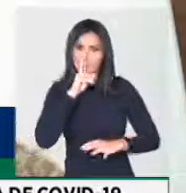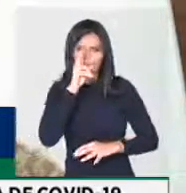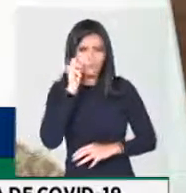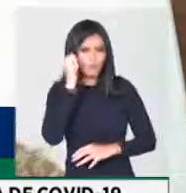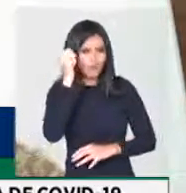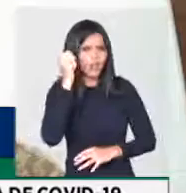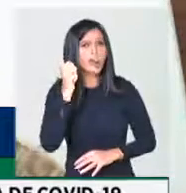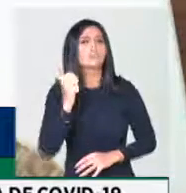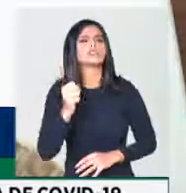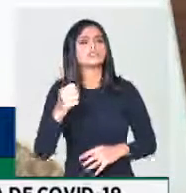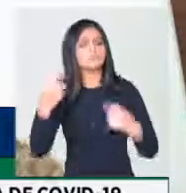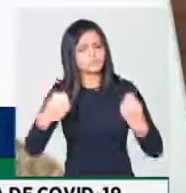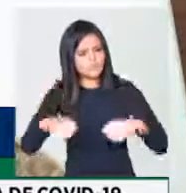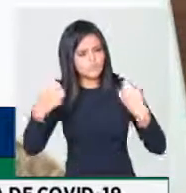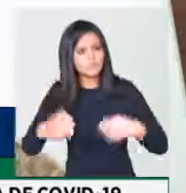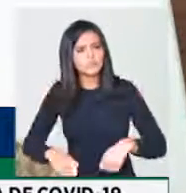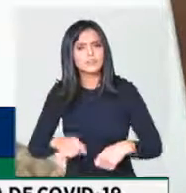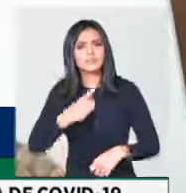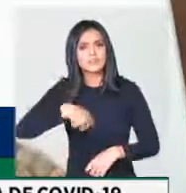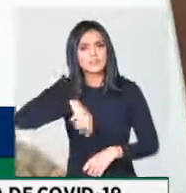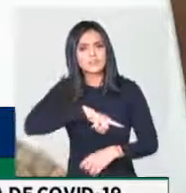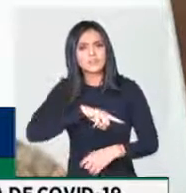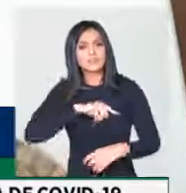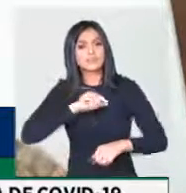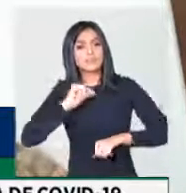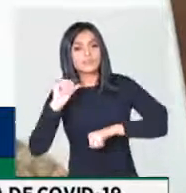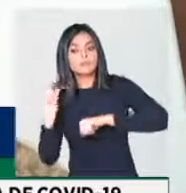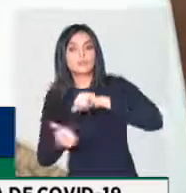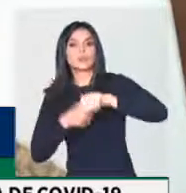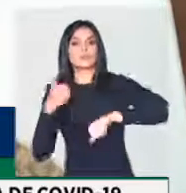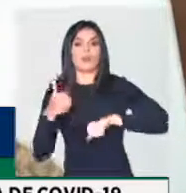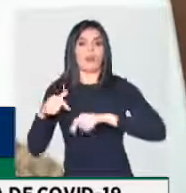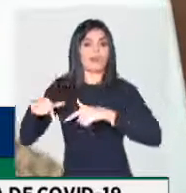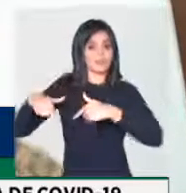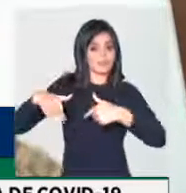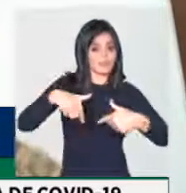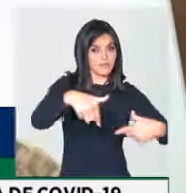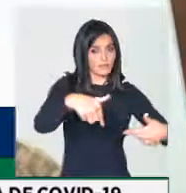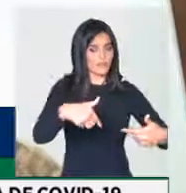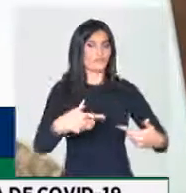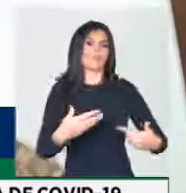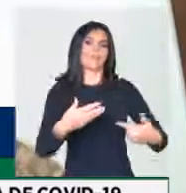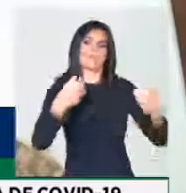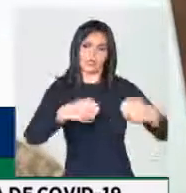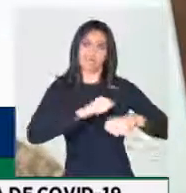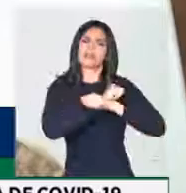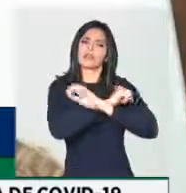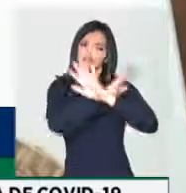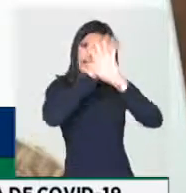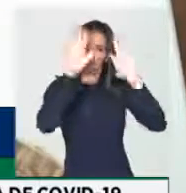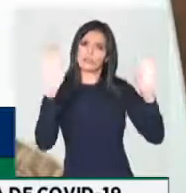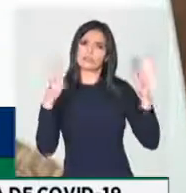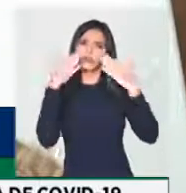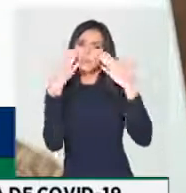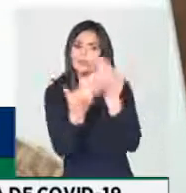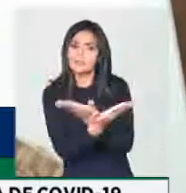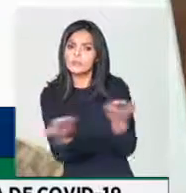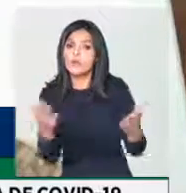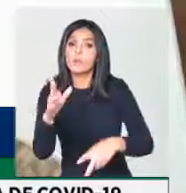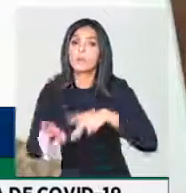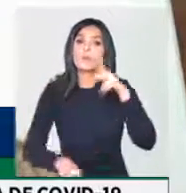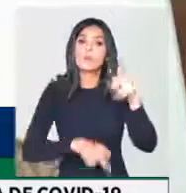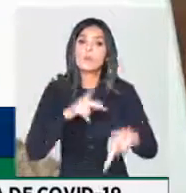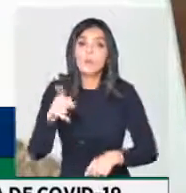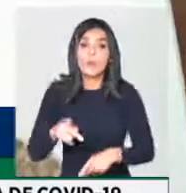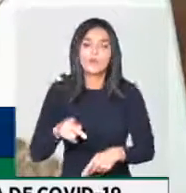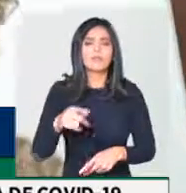que nós possamos realmente transformar a nossa ação, uma ação que esclareça para a população brasileira a